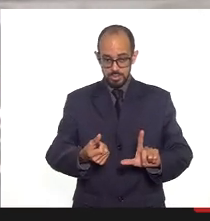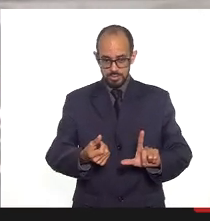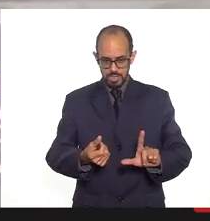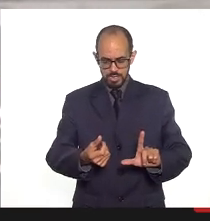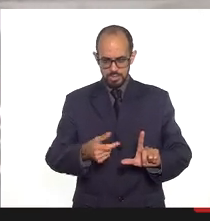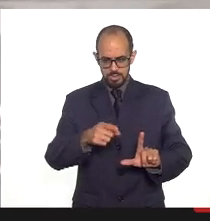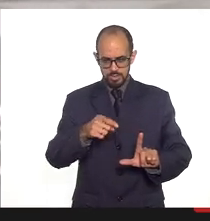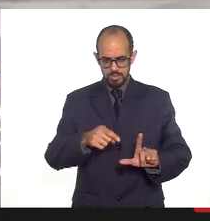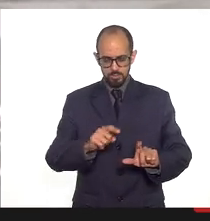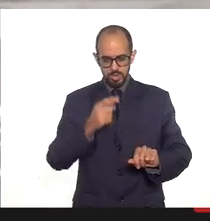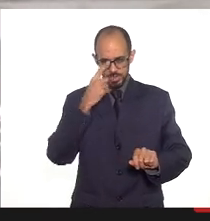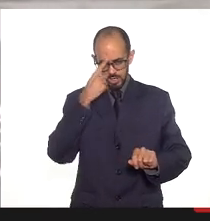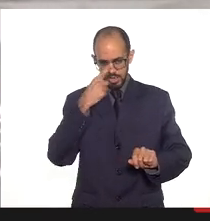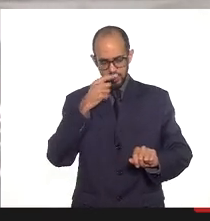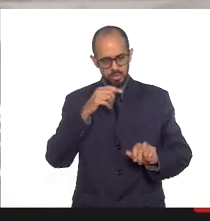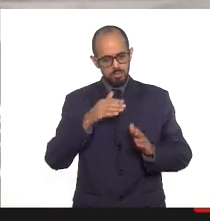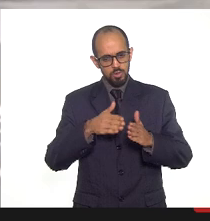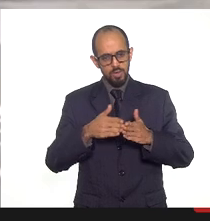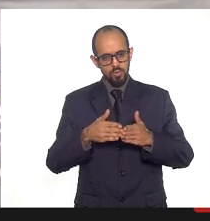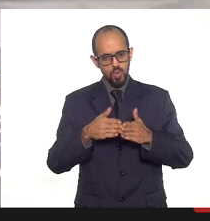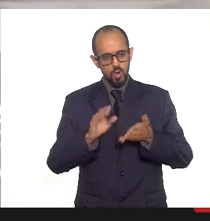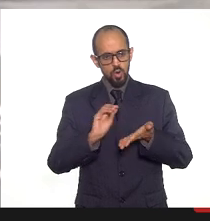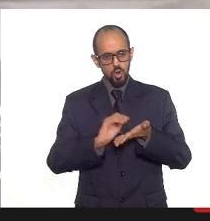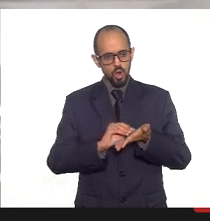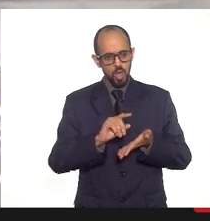deixaram... Coloca lá de novo, por favor.